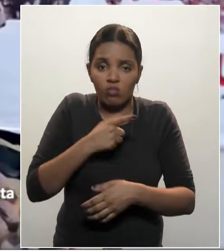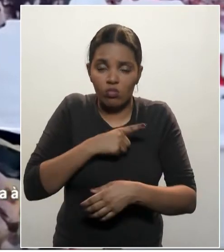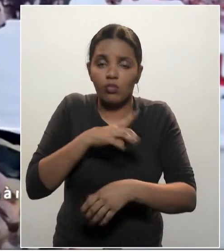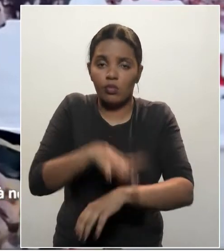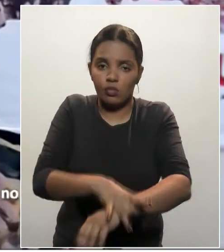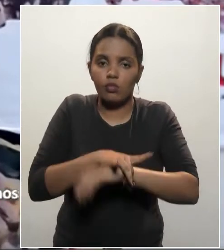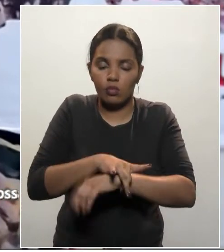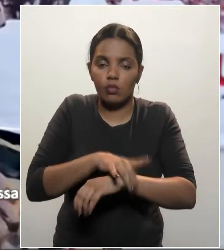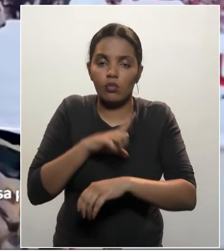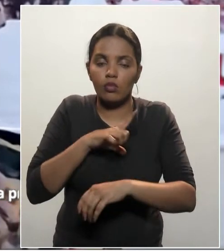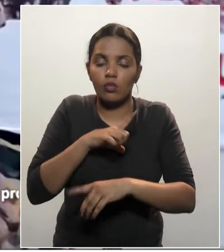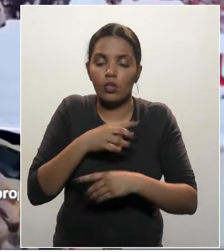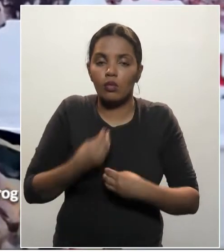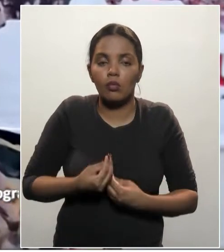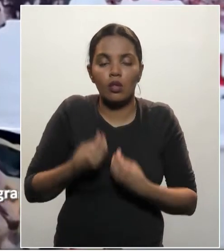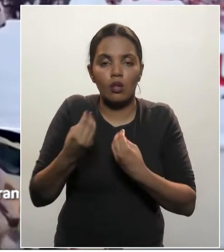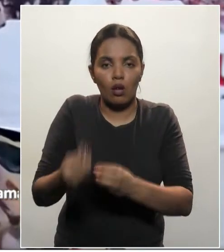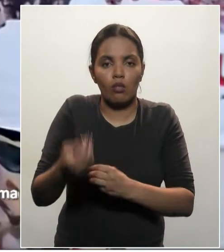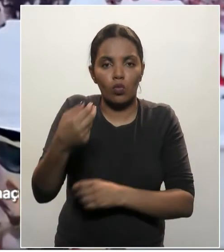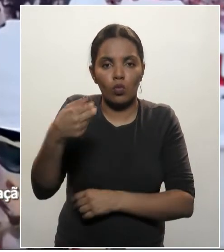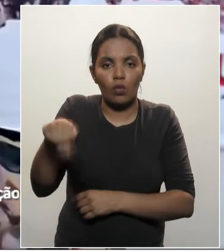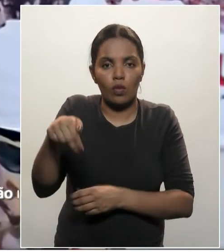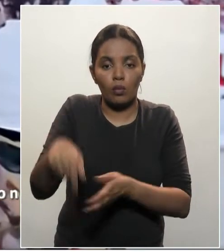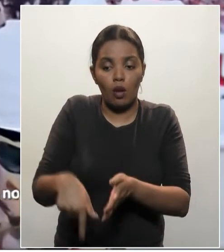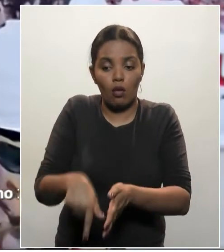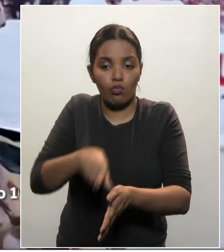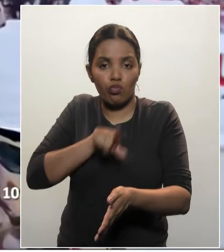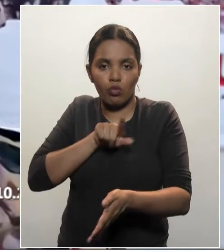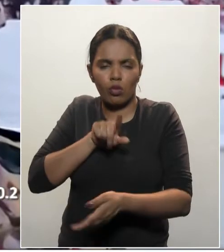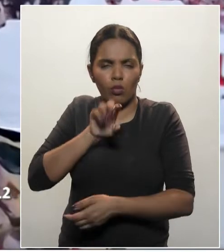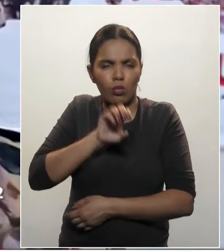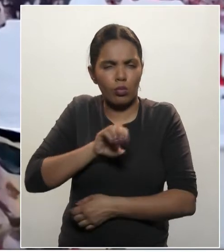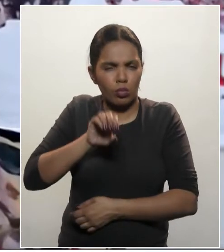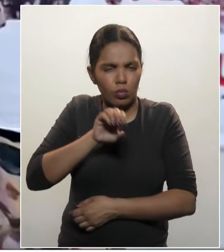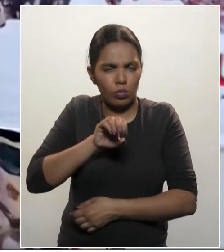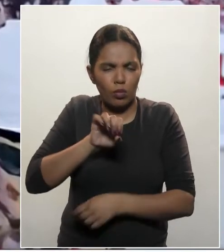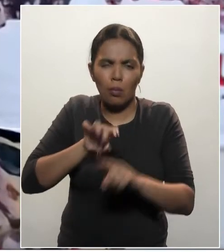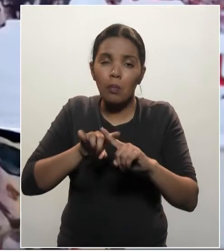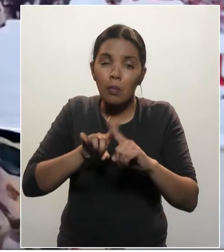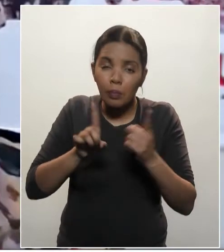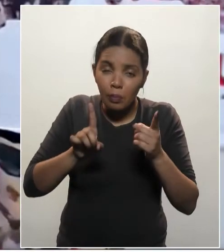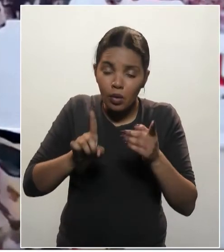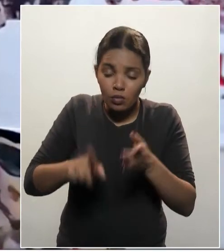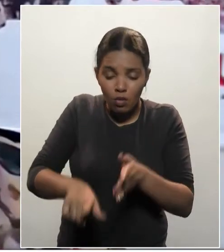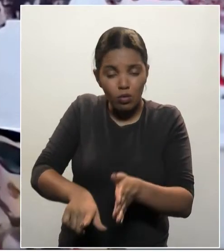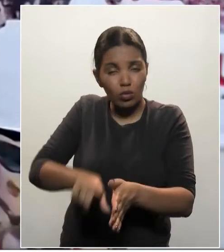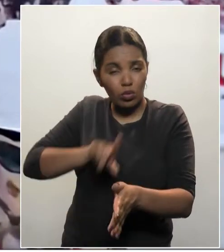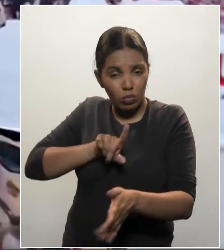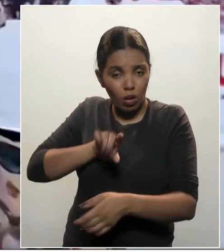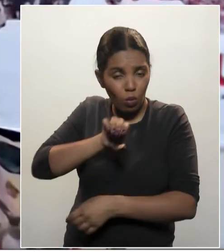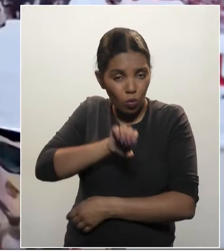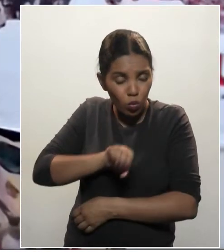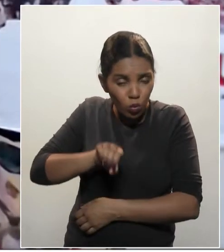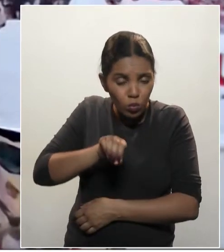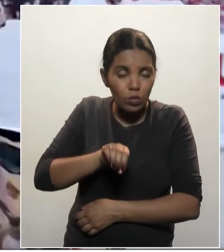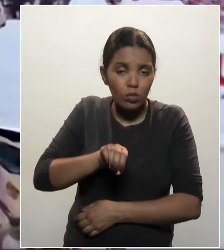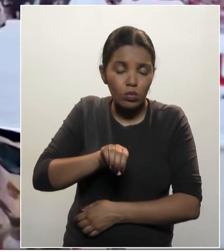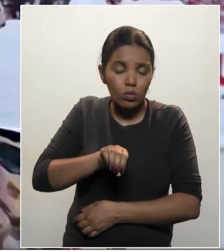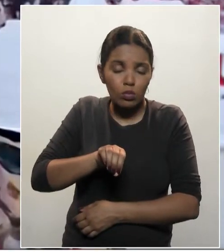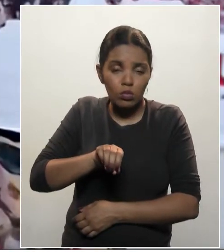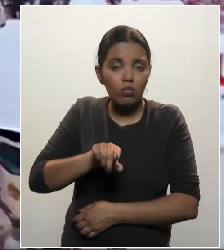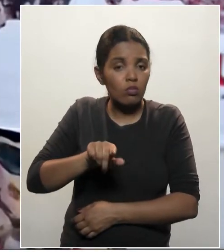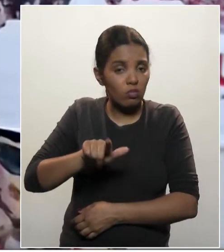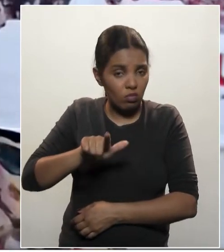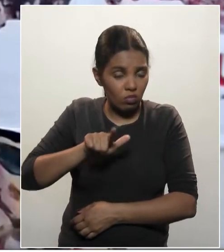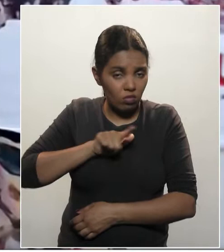para serem entregues no mês de novembro. Senhor Presidente, a antecipação para o mês de outubro, ela tem